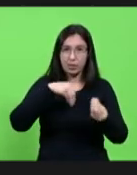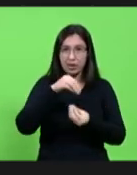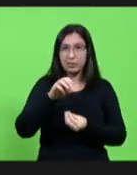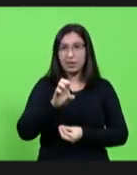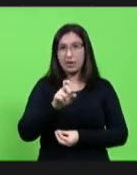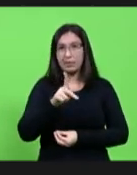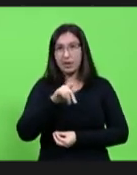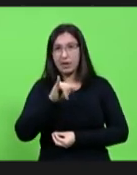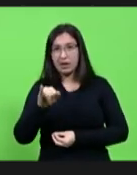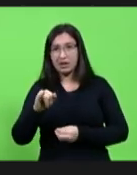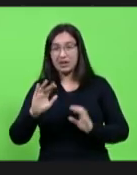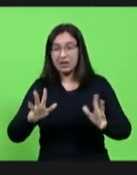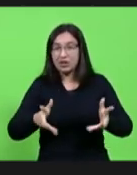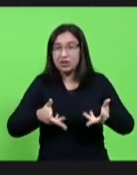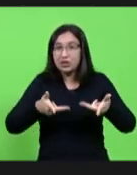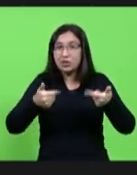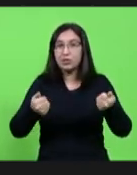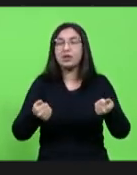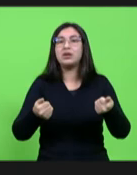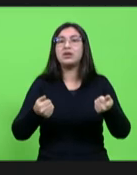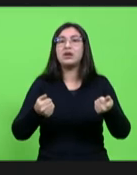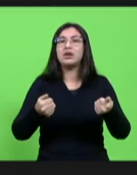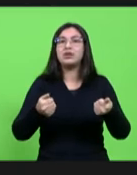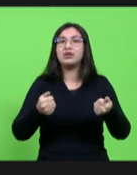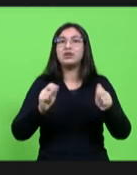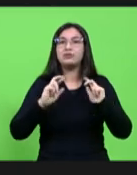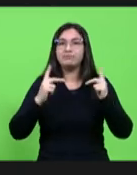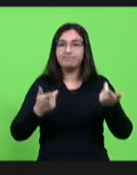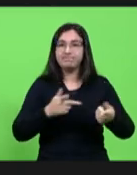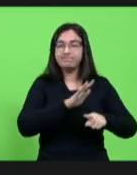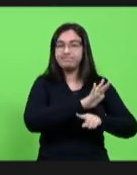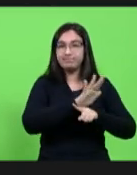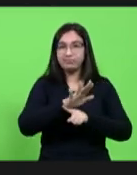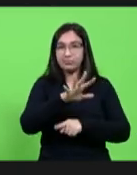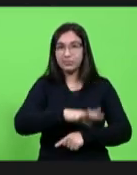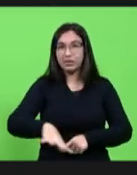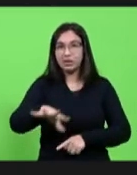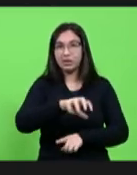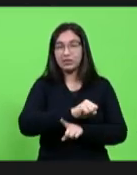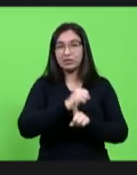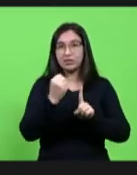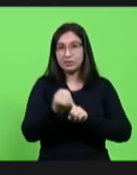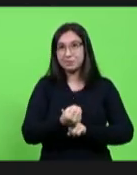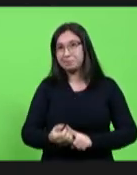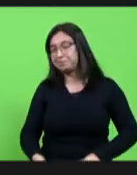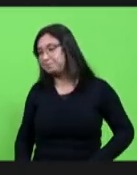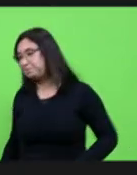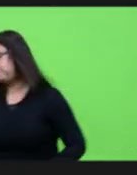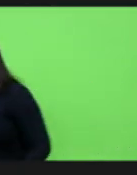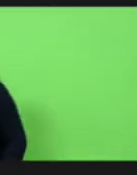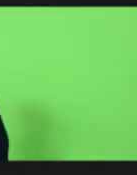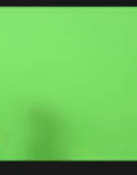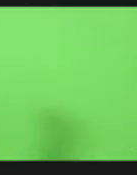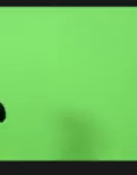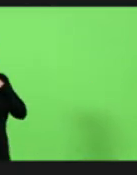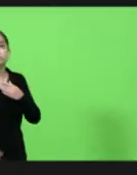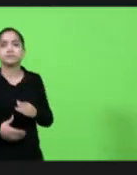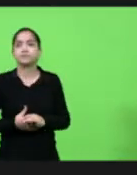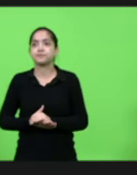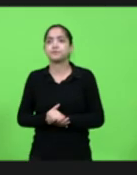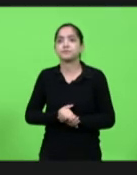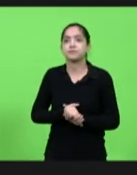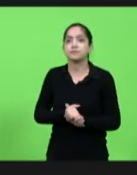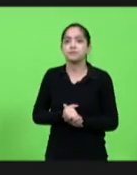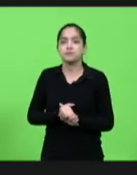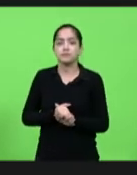qualidade investimento em recursos humanos na área da assistência social todas essas demandas continuam sendo